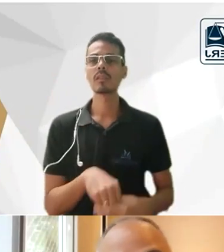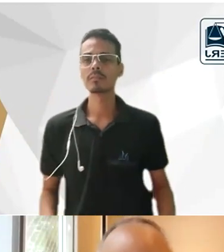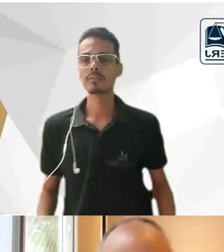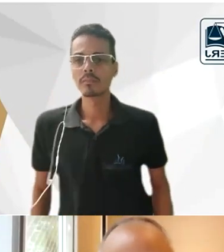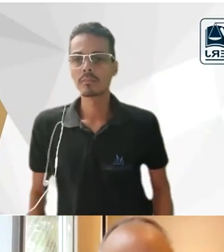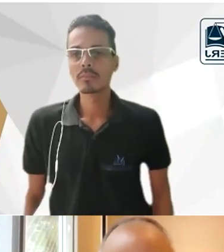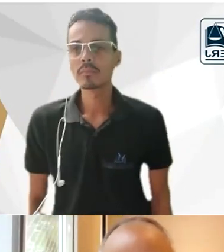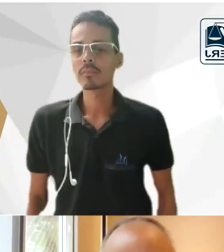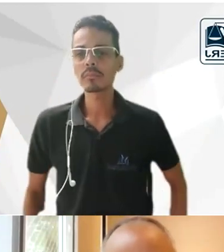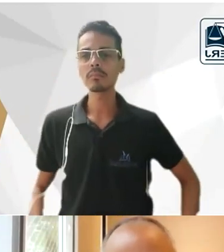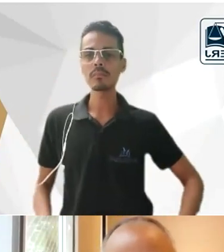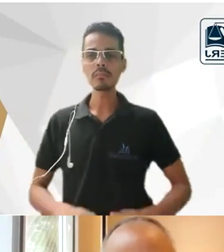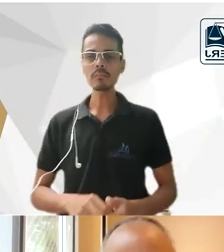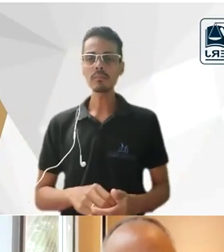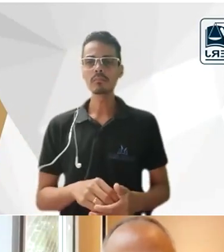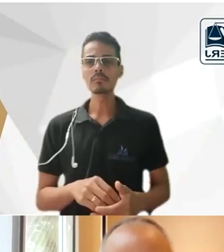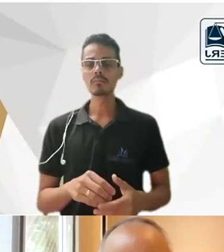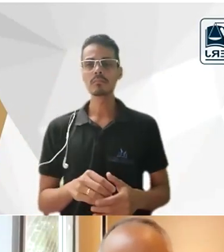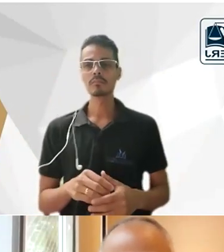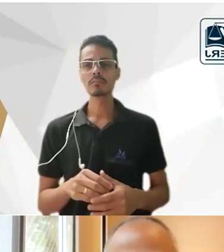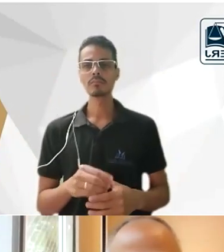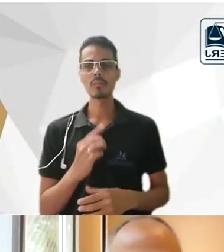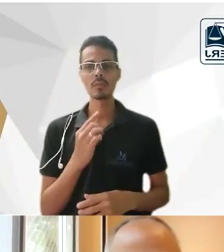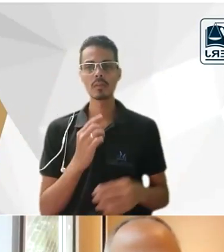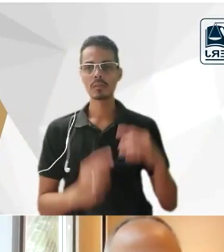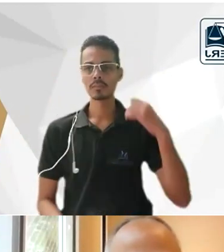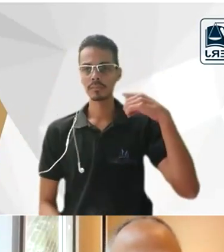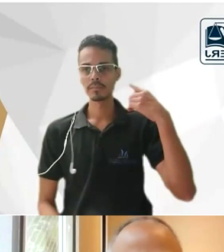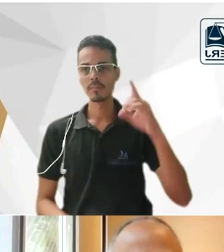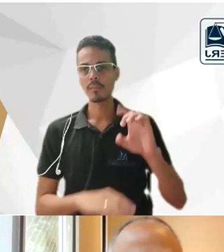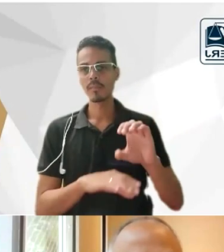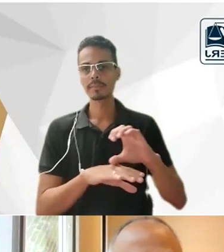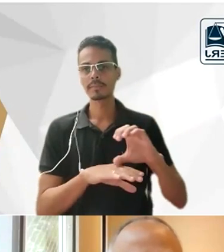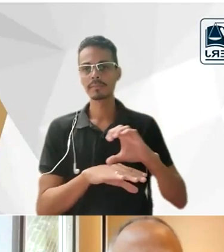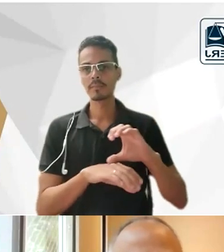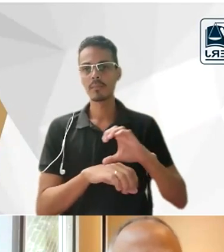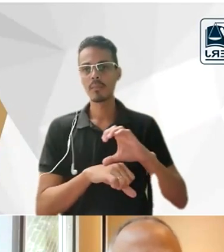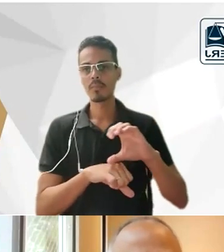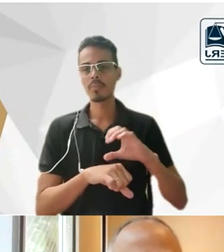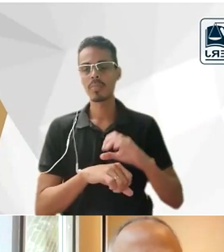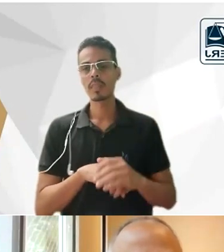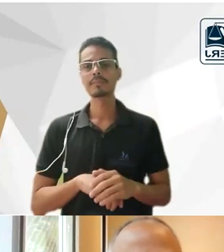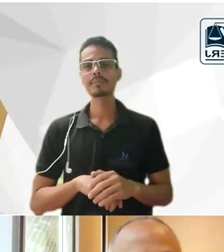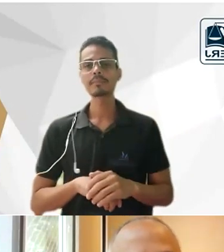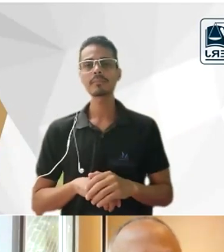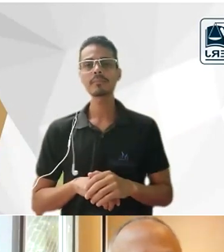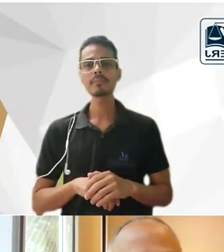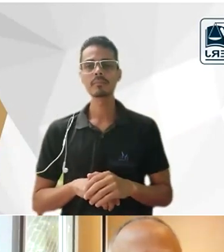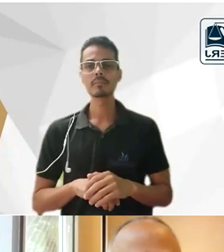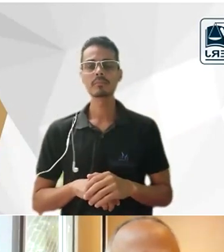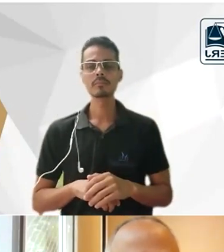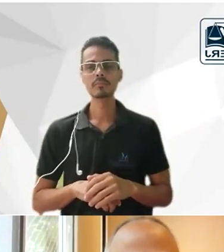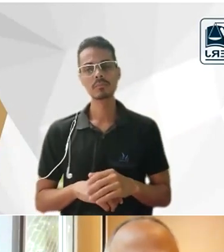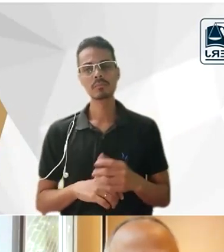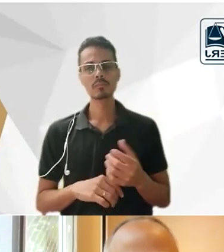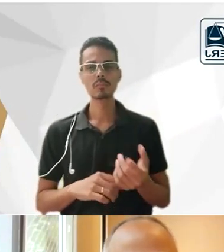constitucional também nós temos muita apropriação do pensamento dele então se há realmente um equívoco muitas